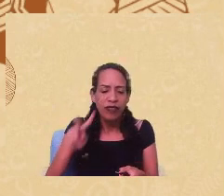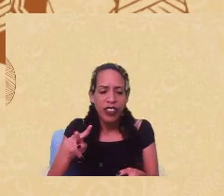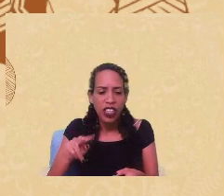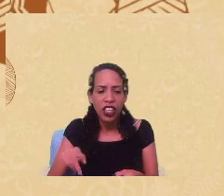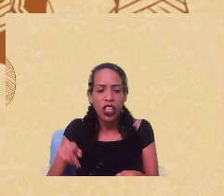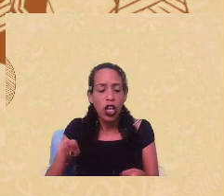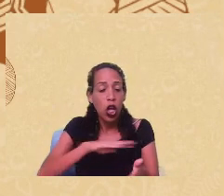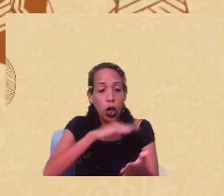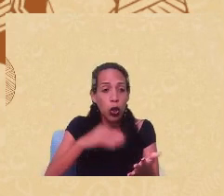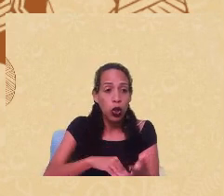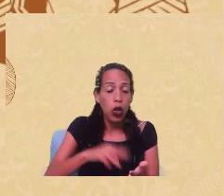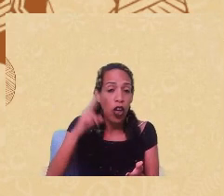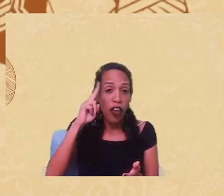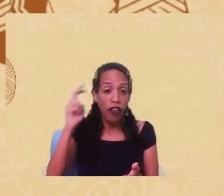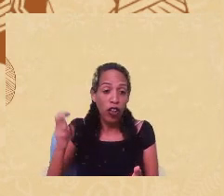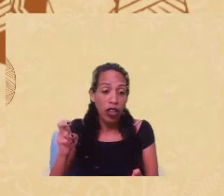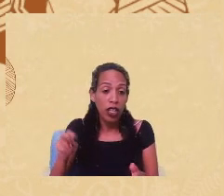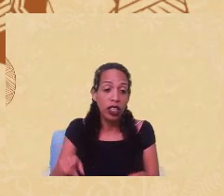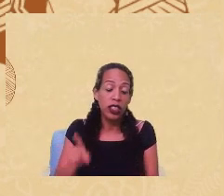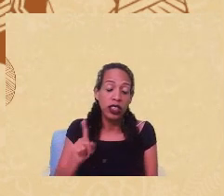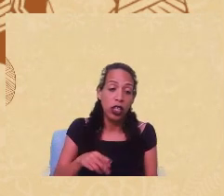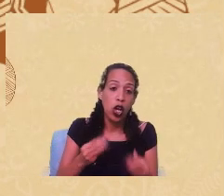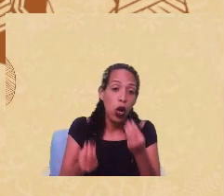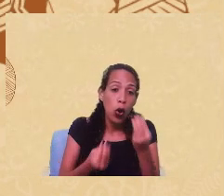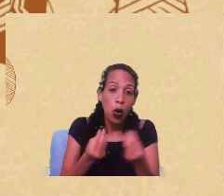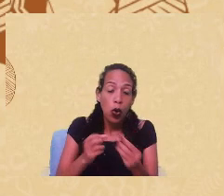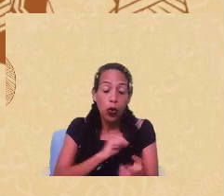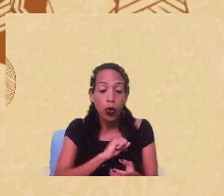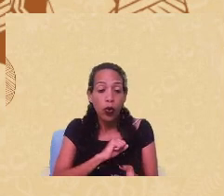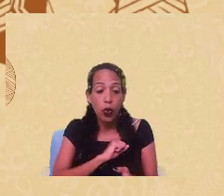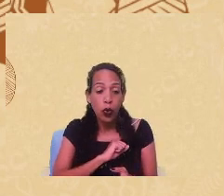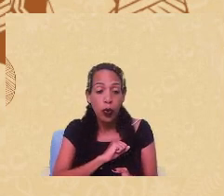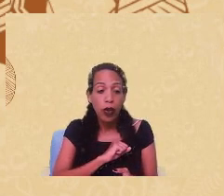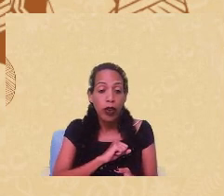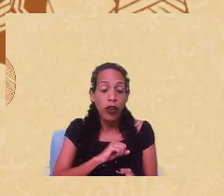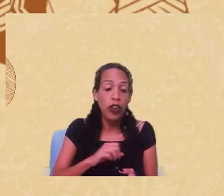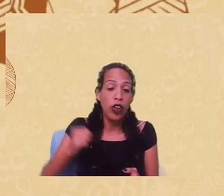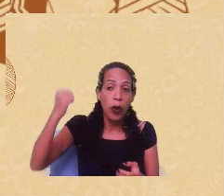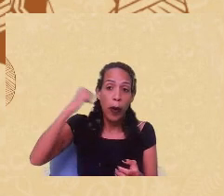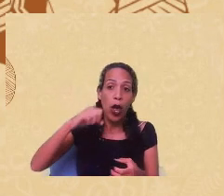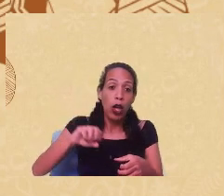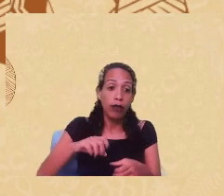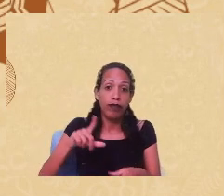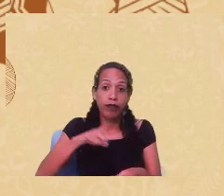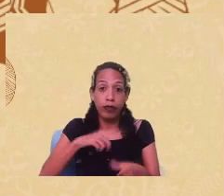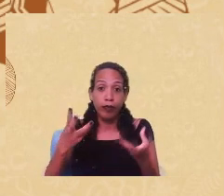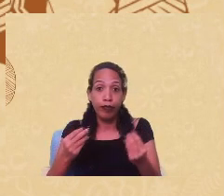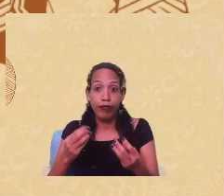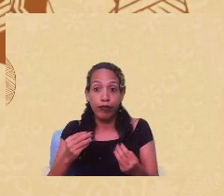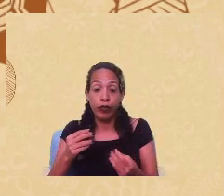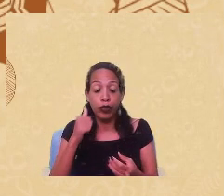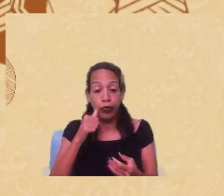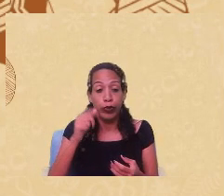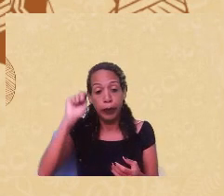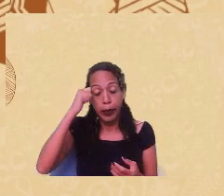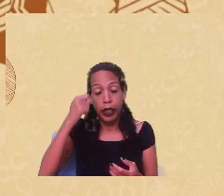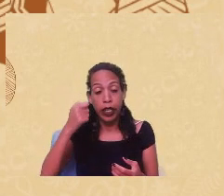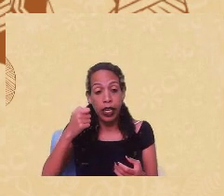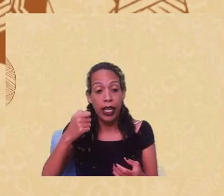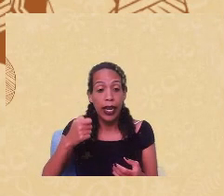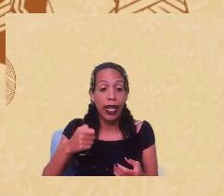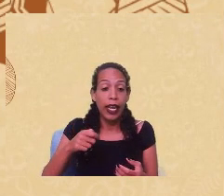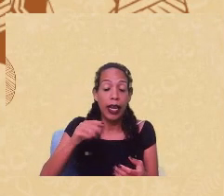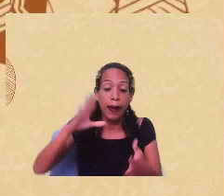mapas da violência, como o número de feminicídio contra mulheres negras cresce, enquanto o número de feminicídio contra mulheres